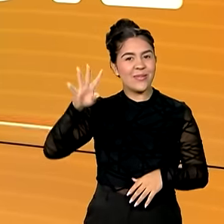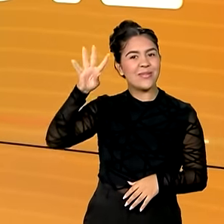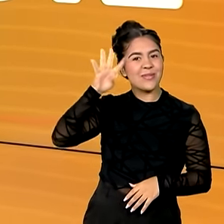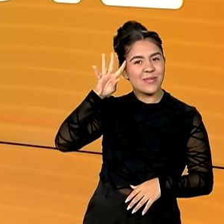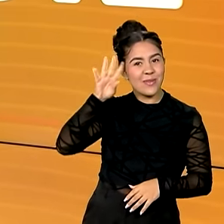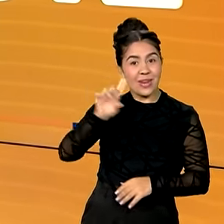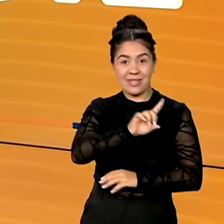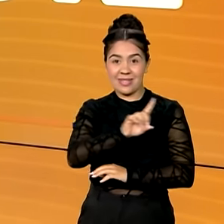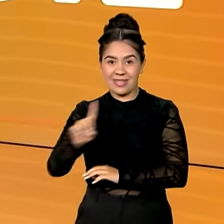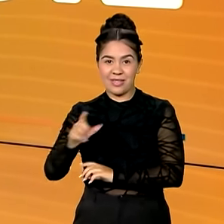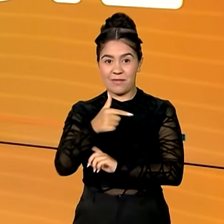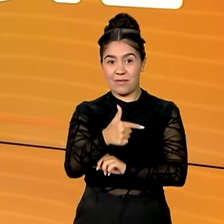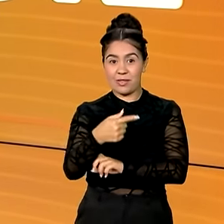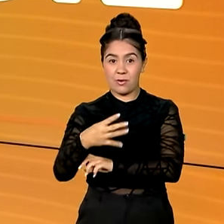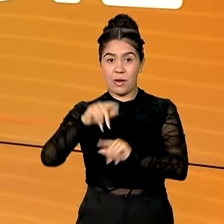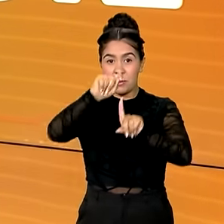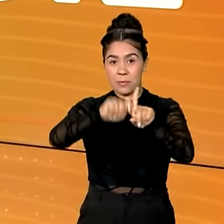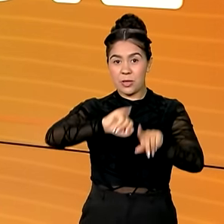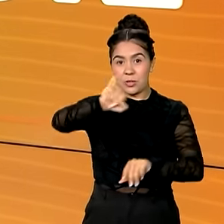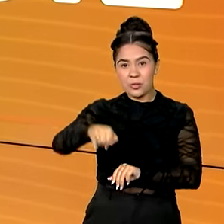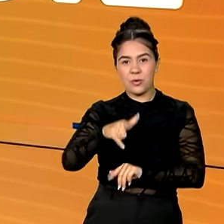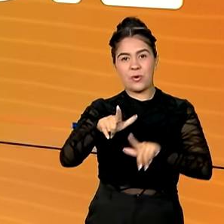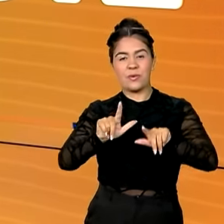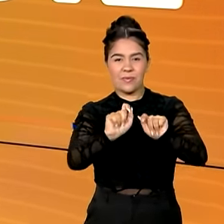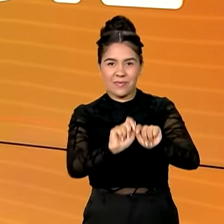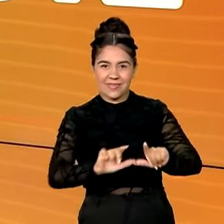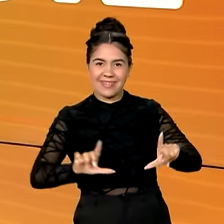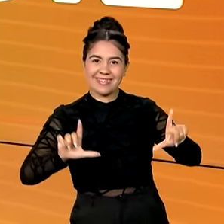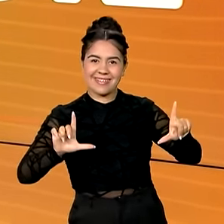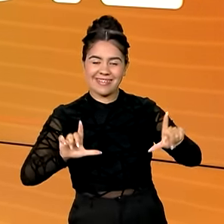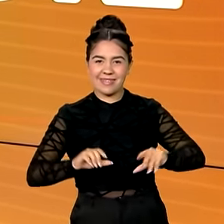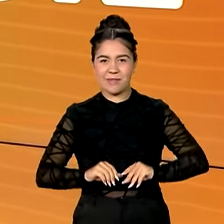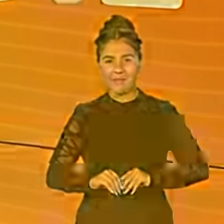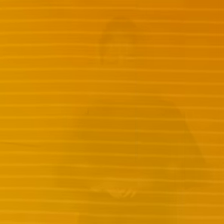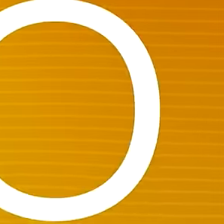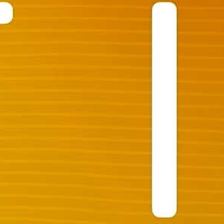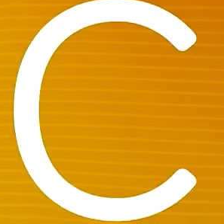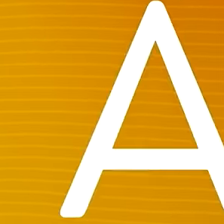Quarta-feira, 24 de julho, o Brasil em Dia começa agora.